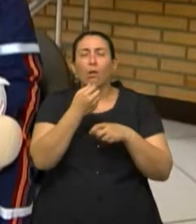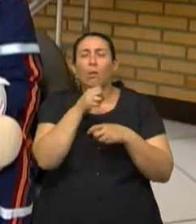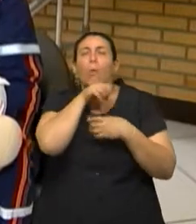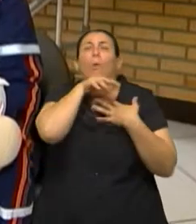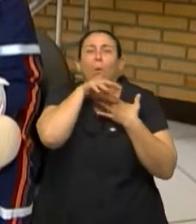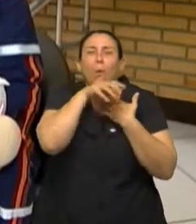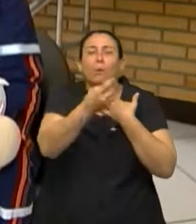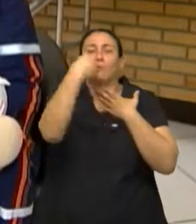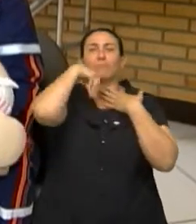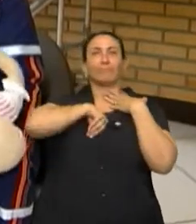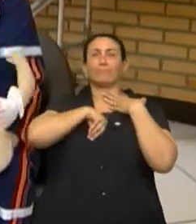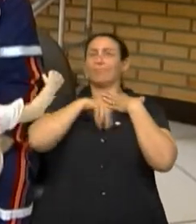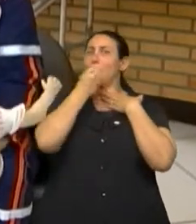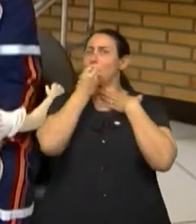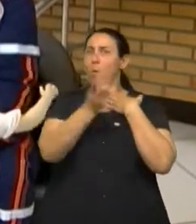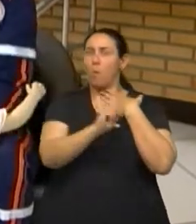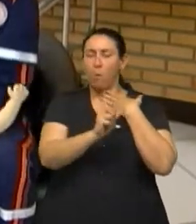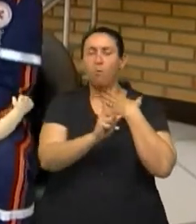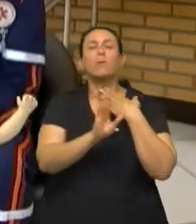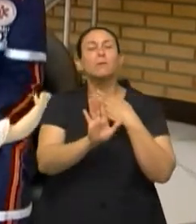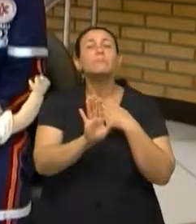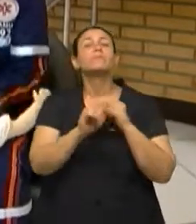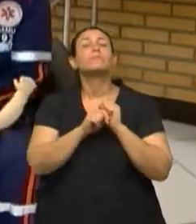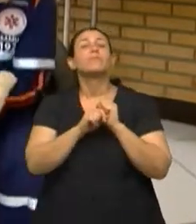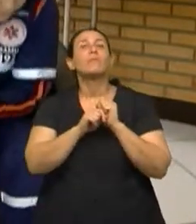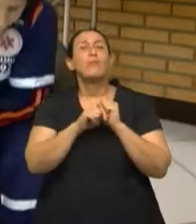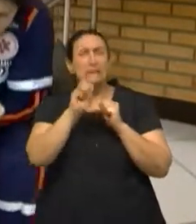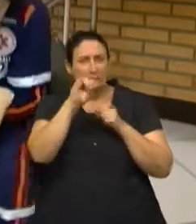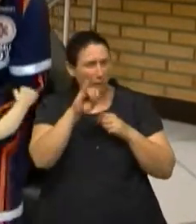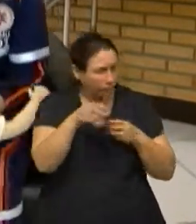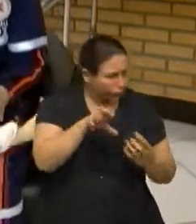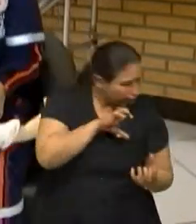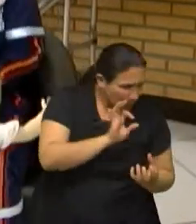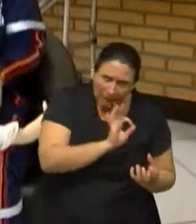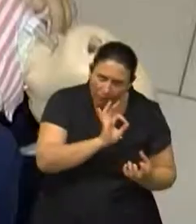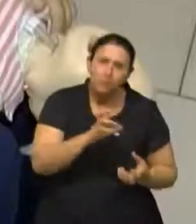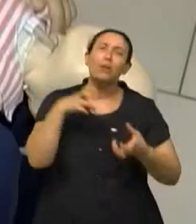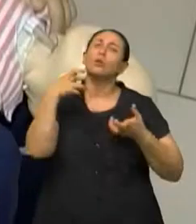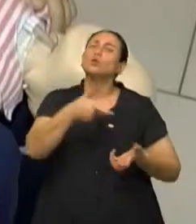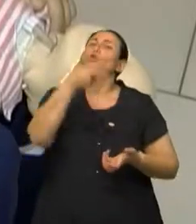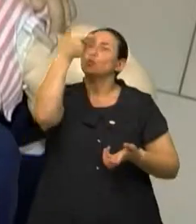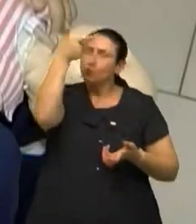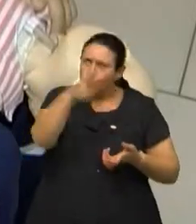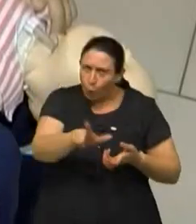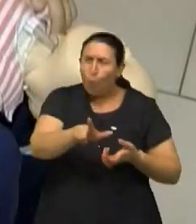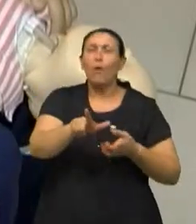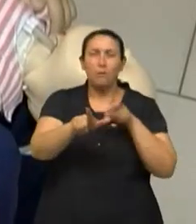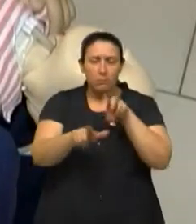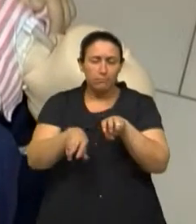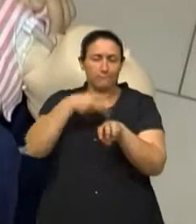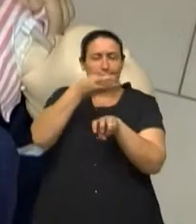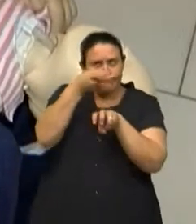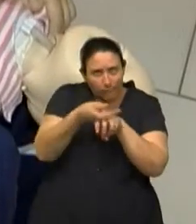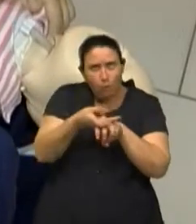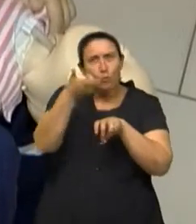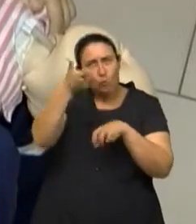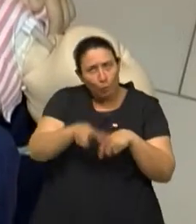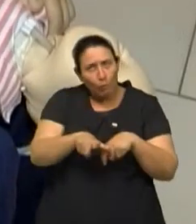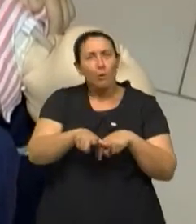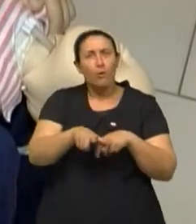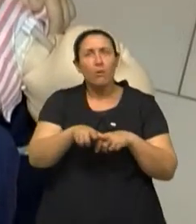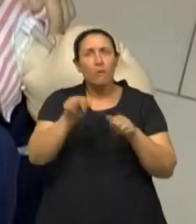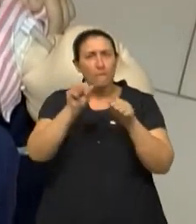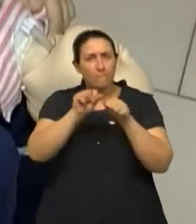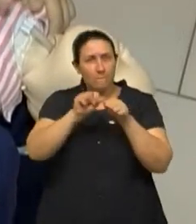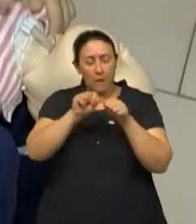nada bom. Se o objeto ainda não saiu, vocês vão fazer esse movimento